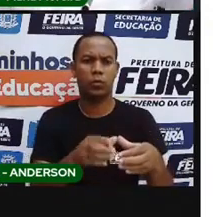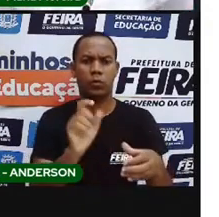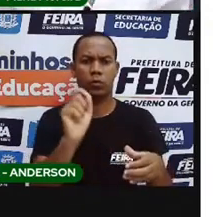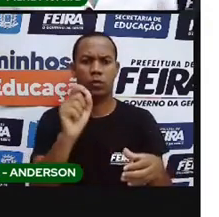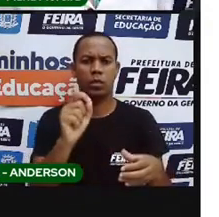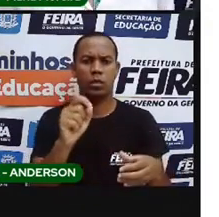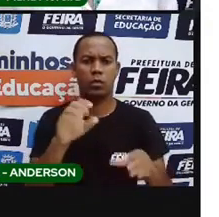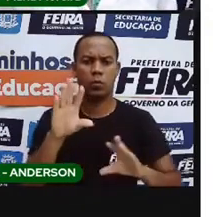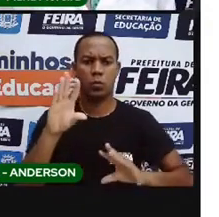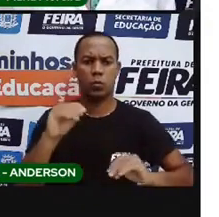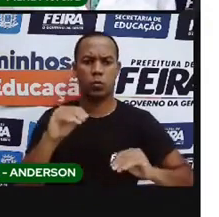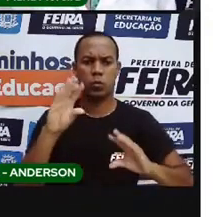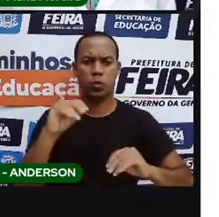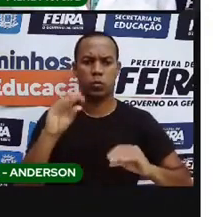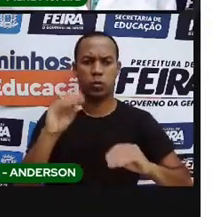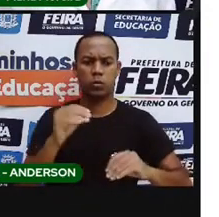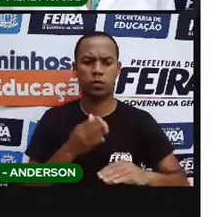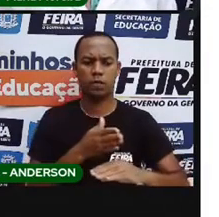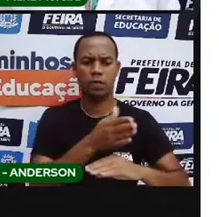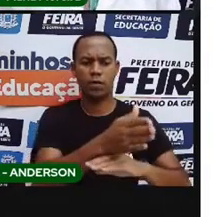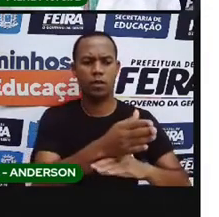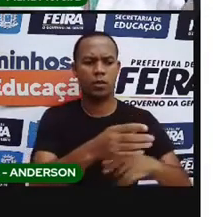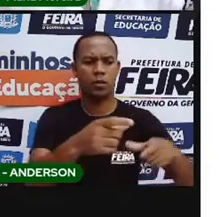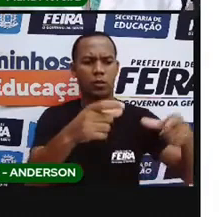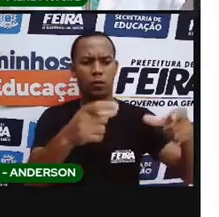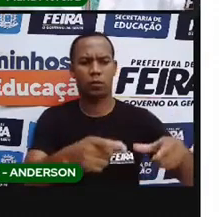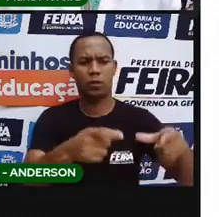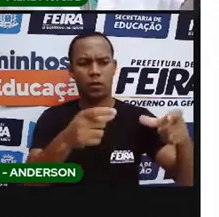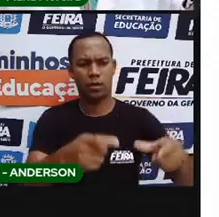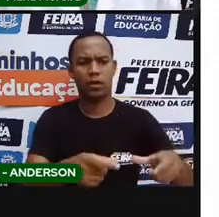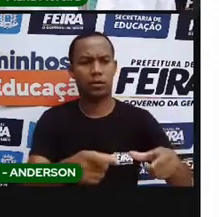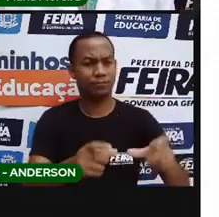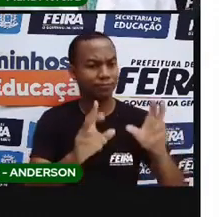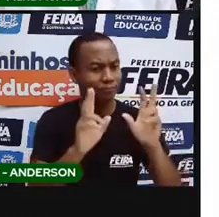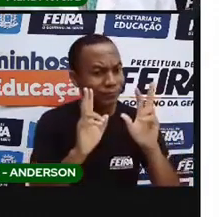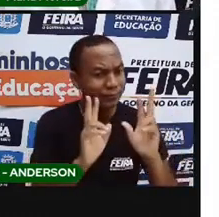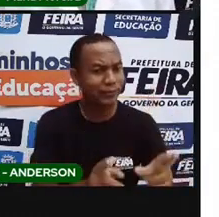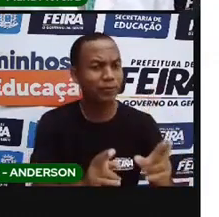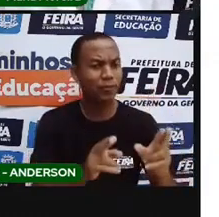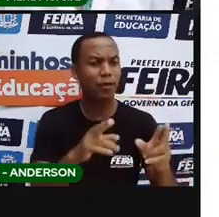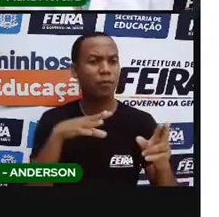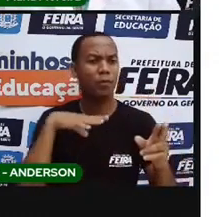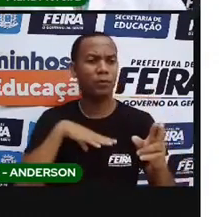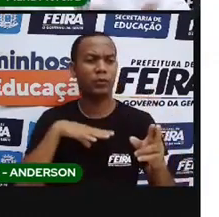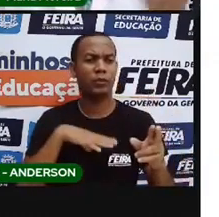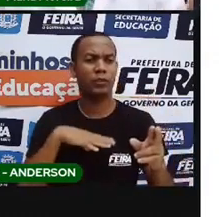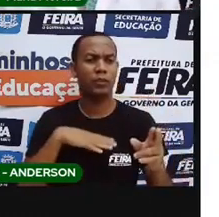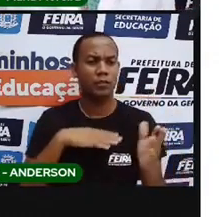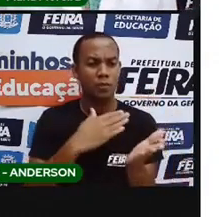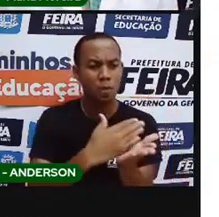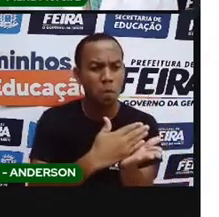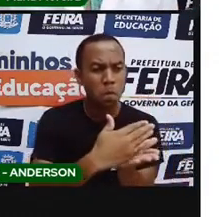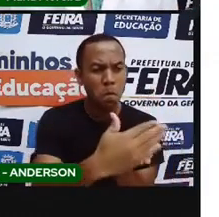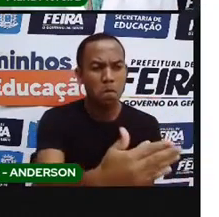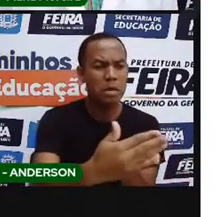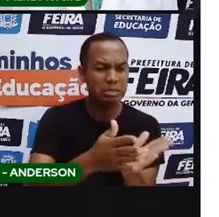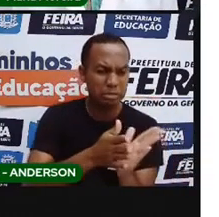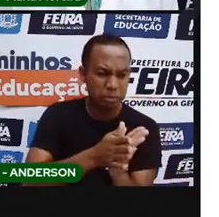chegam para o outro lado da América, e aí eles fazem a mesma coisa dos portugueses, eles começam a exterminar